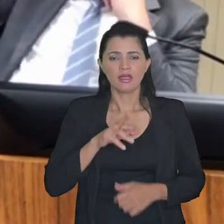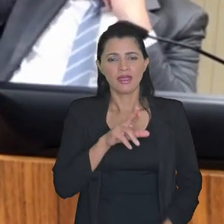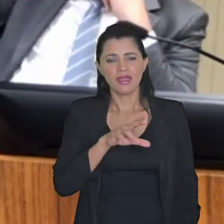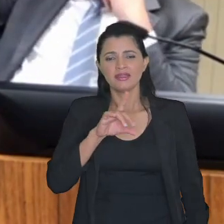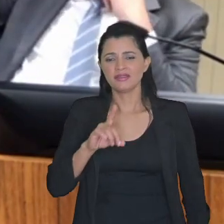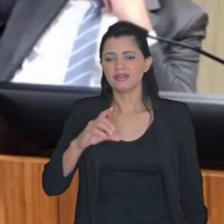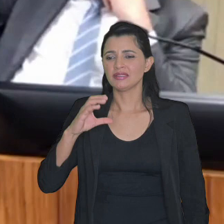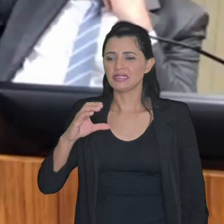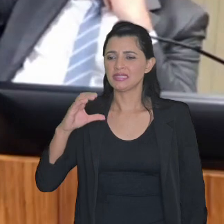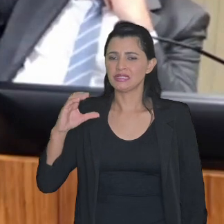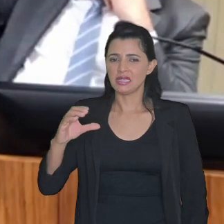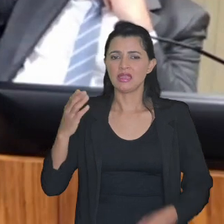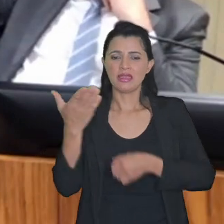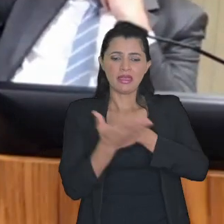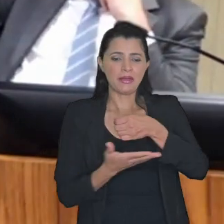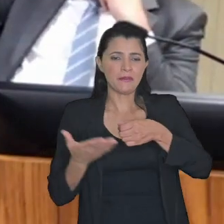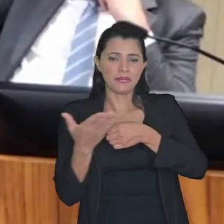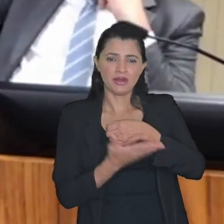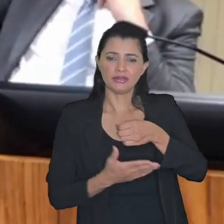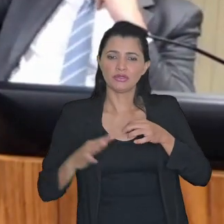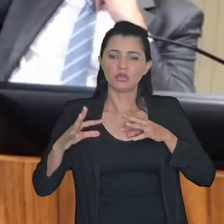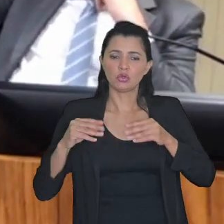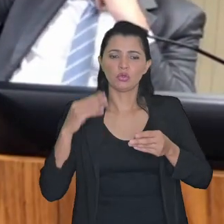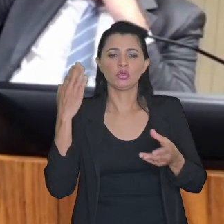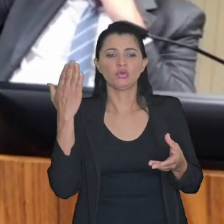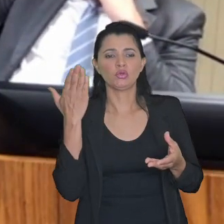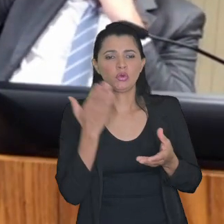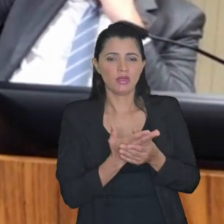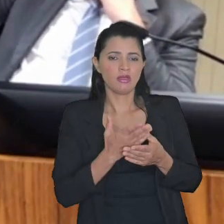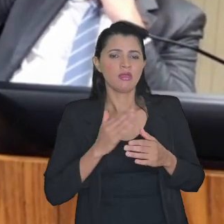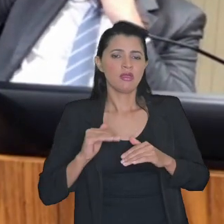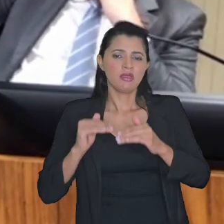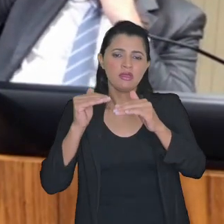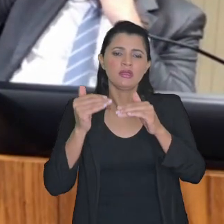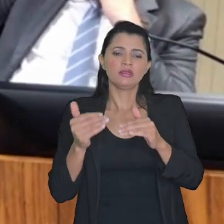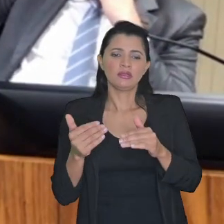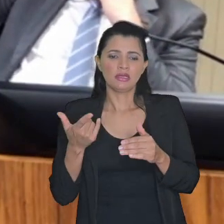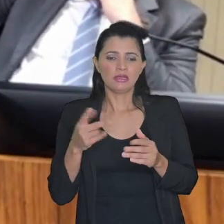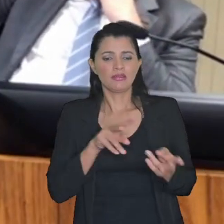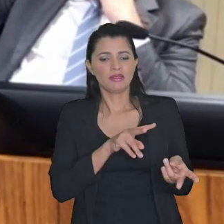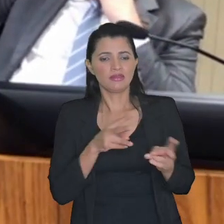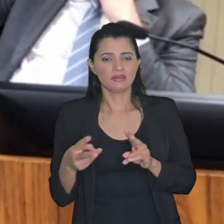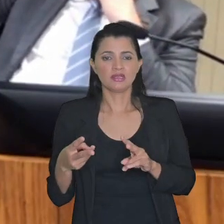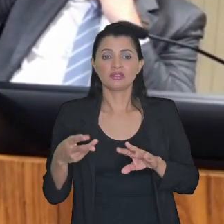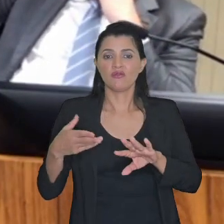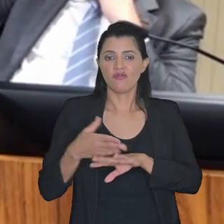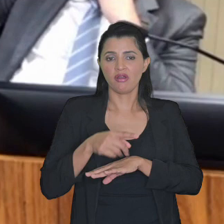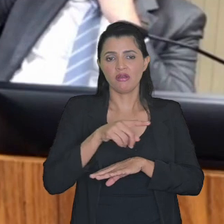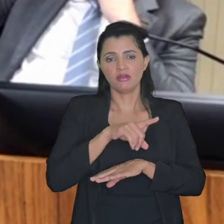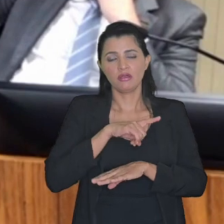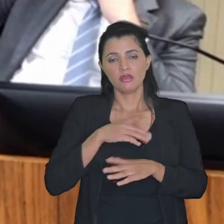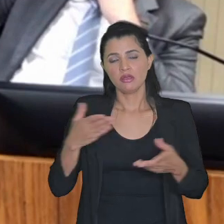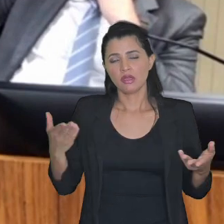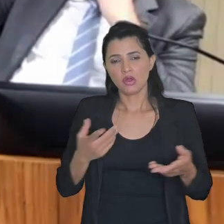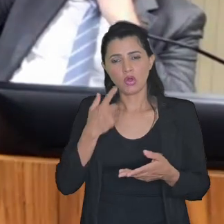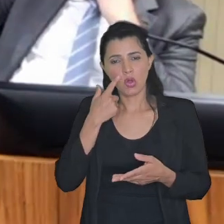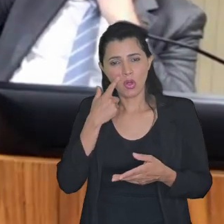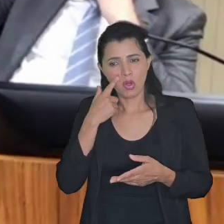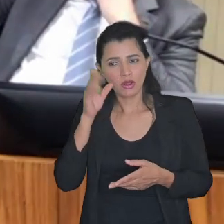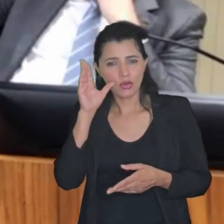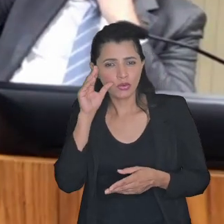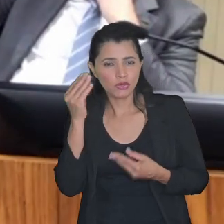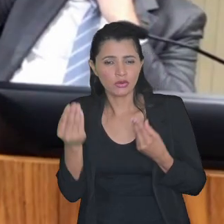RDCC é a base de todo o processo que deságua na transação e agora vejam senhores